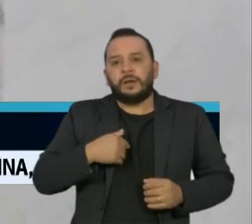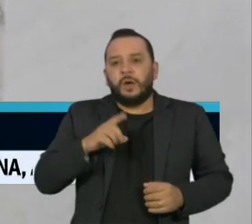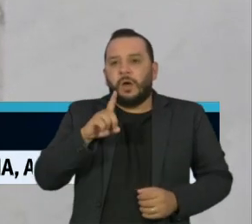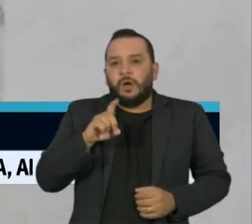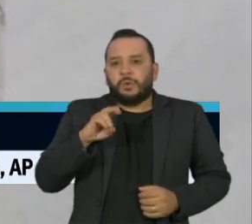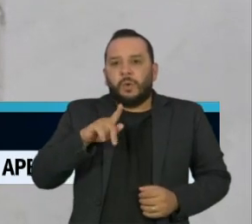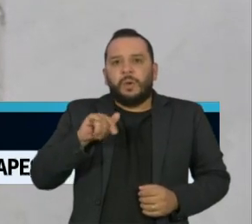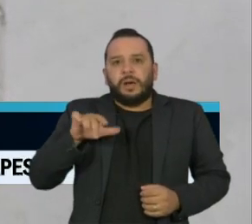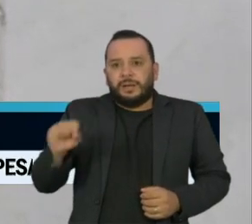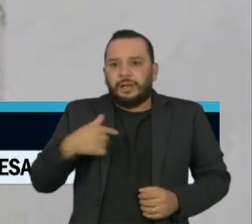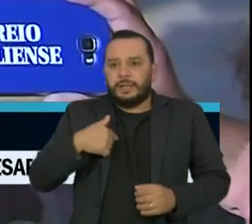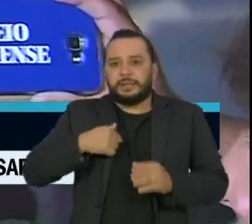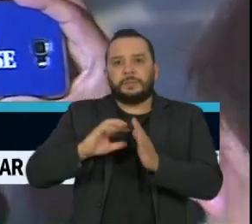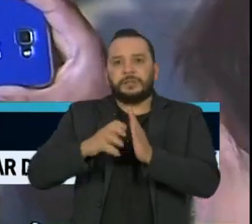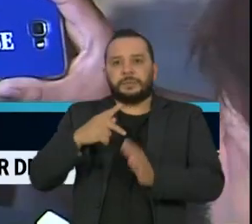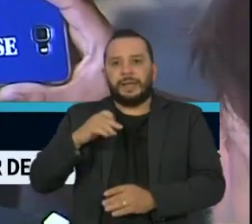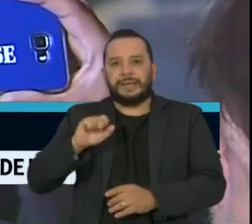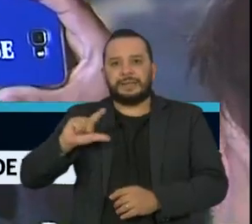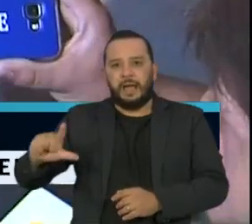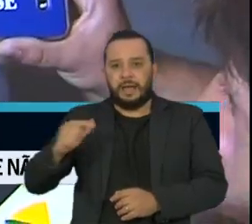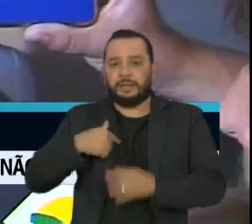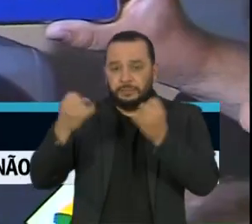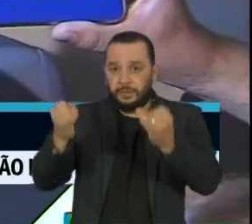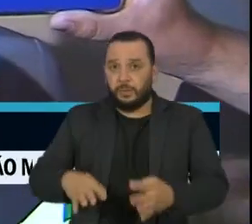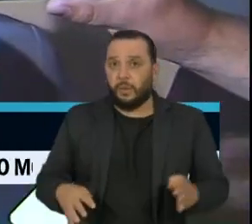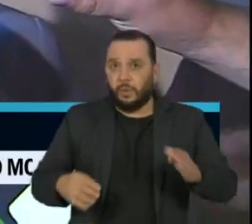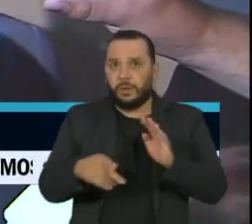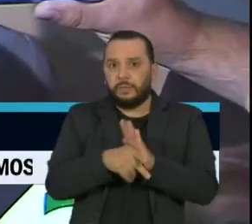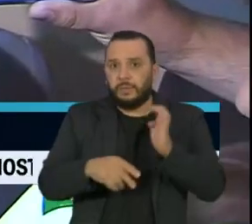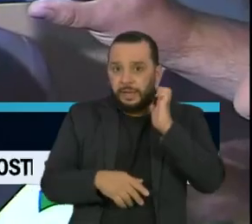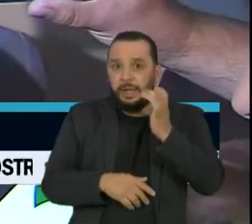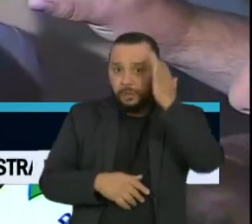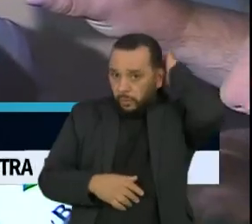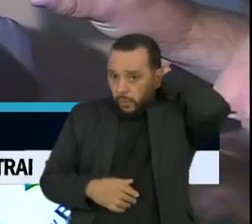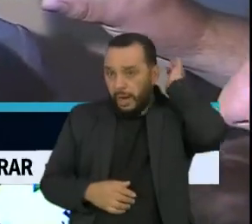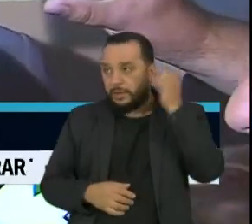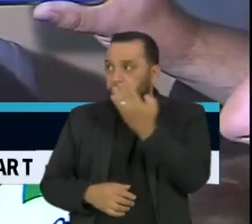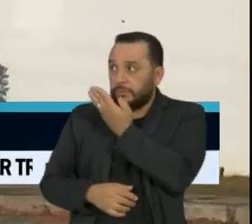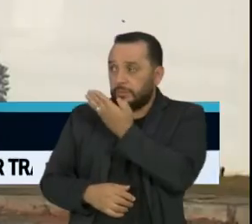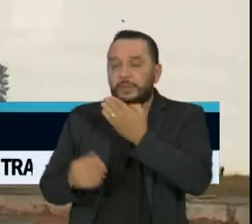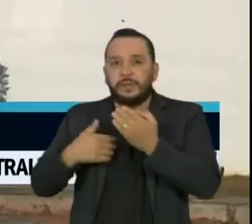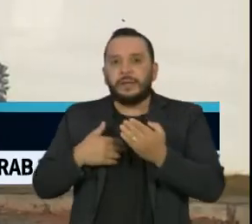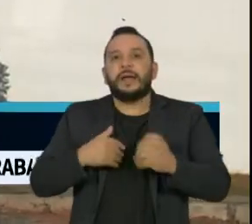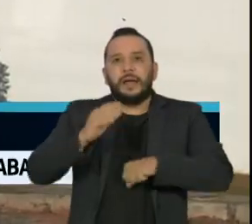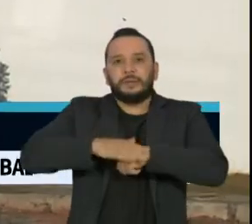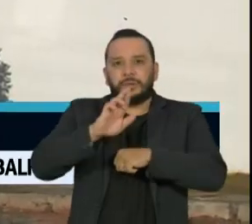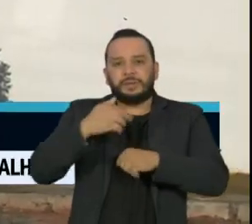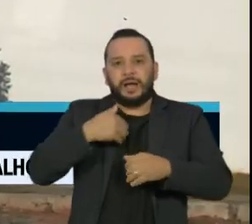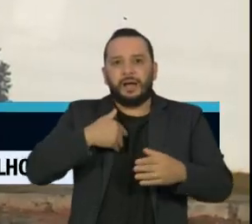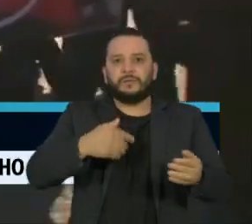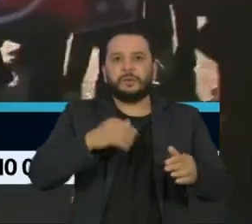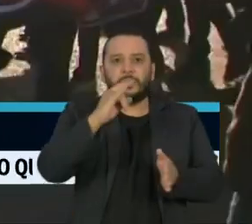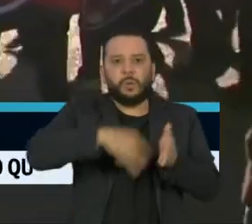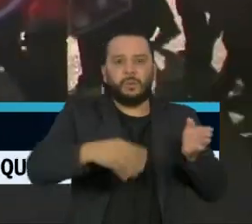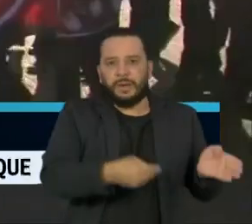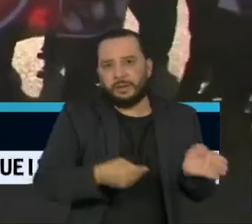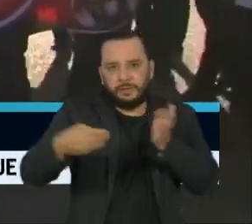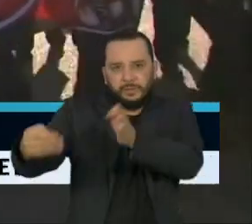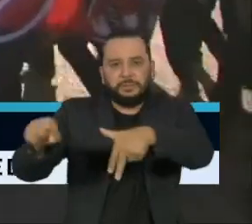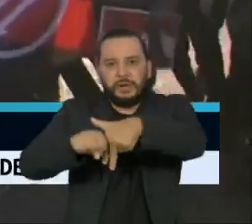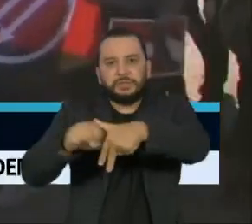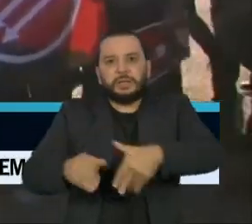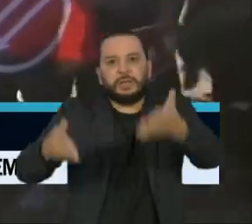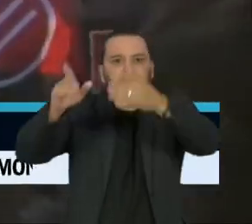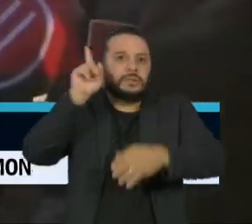Garcia do PSL afirmou que Eduardo Bolsonaro foi um dos responsáveis por entregar o documento à Embaixada Norte-Americana. O presidente